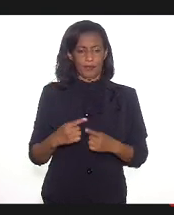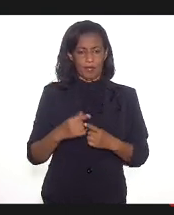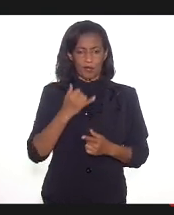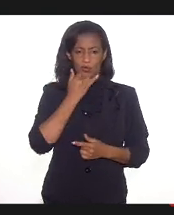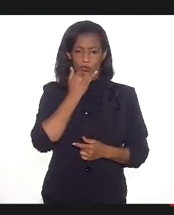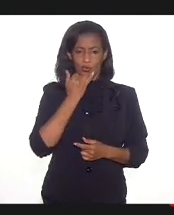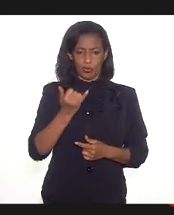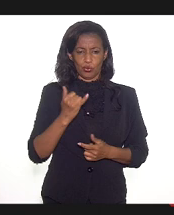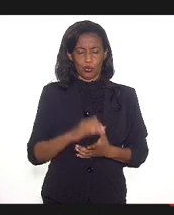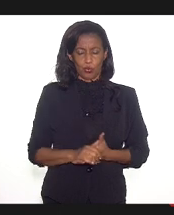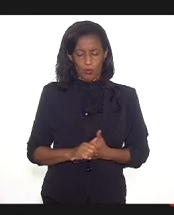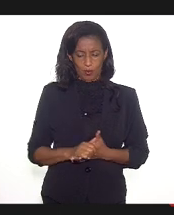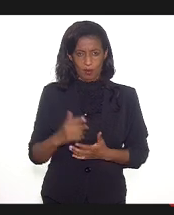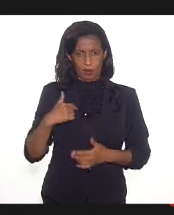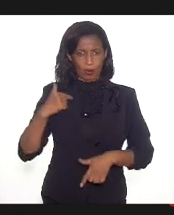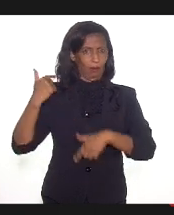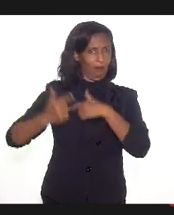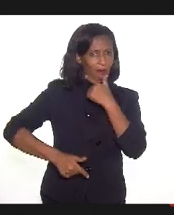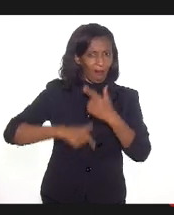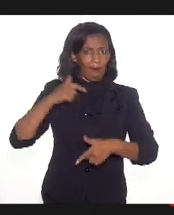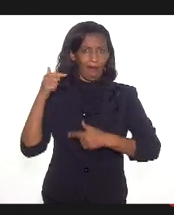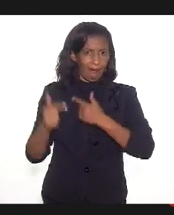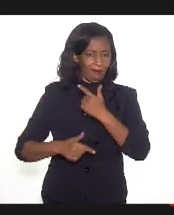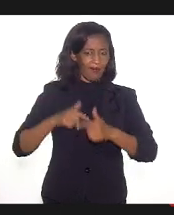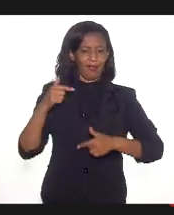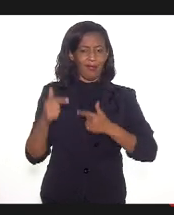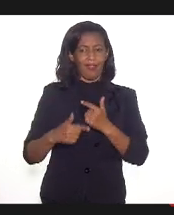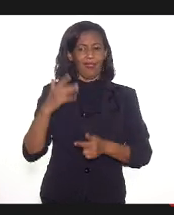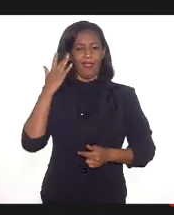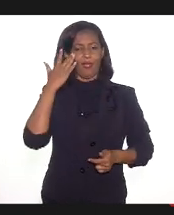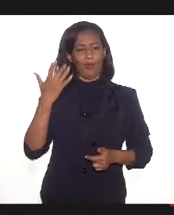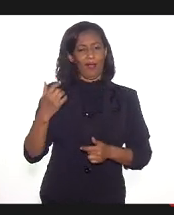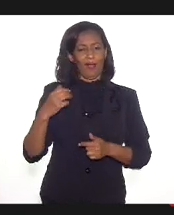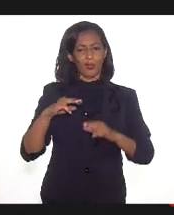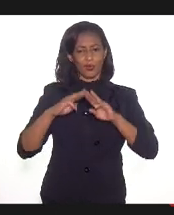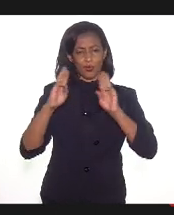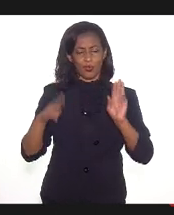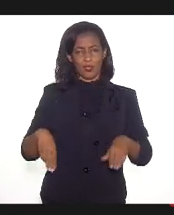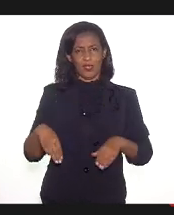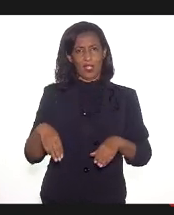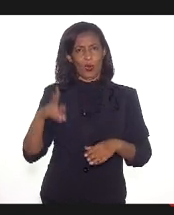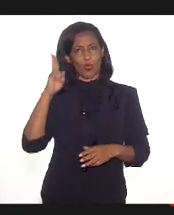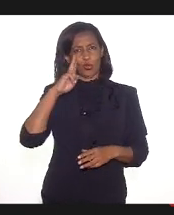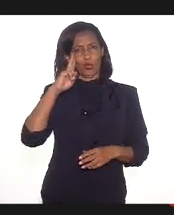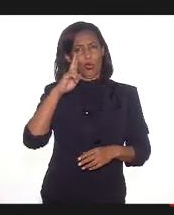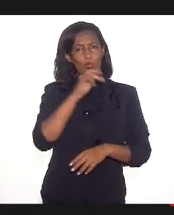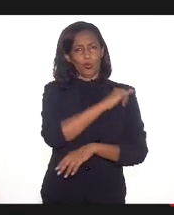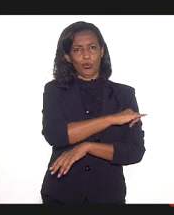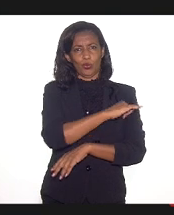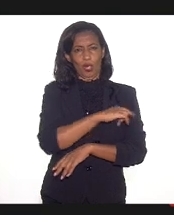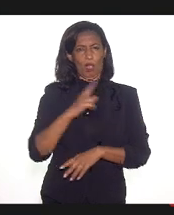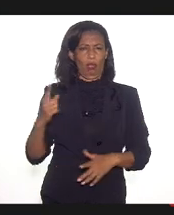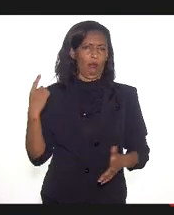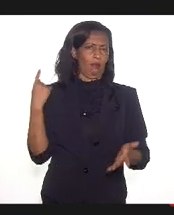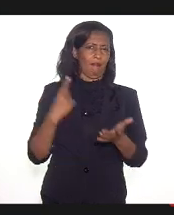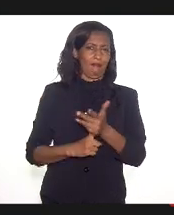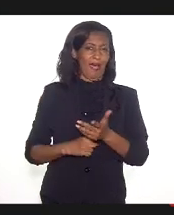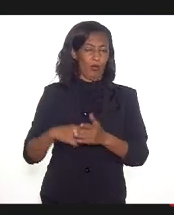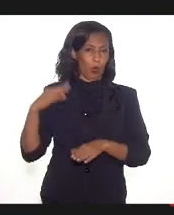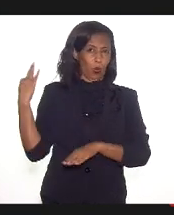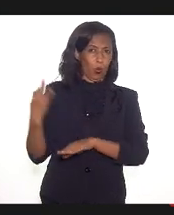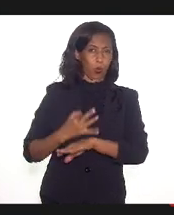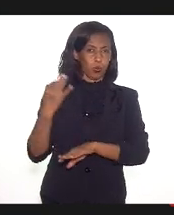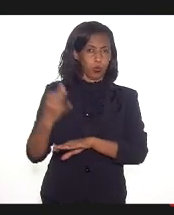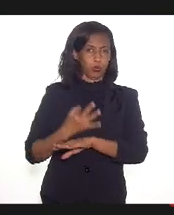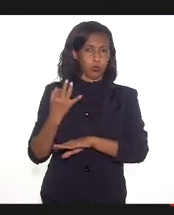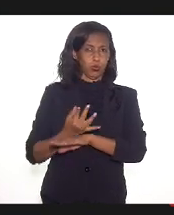realmente, eu venho dessa maratona. Eu acho que o Museu Histórico da Cidade do Rio de Janeiro é um marco de uma resistência